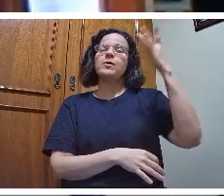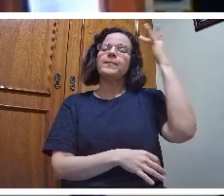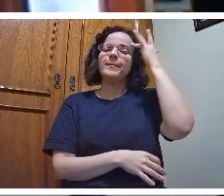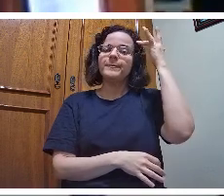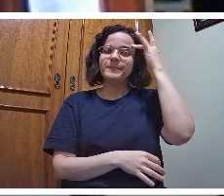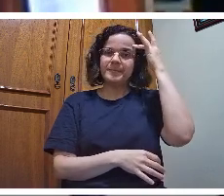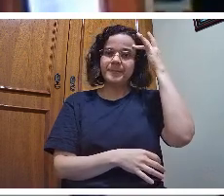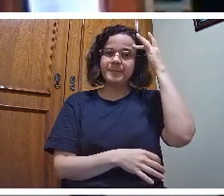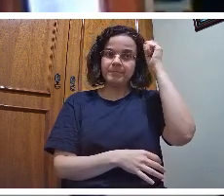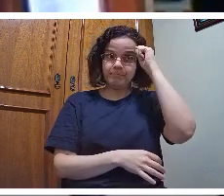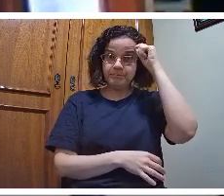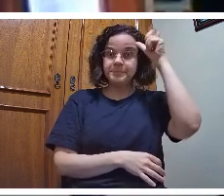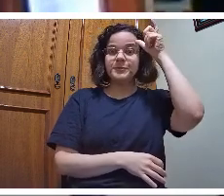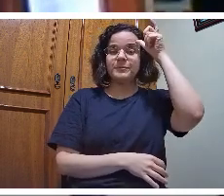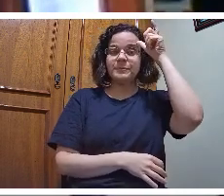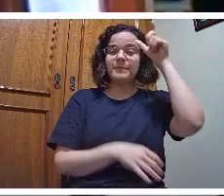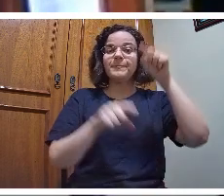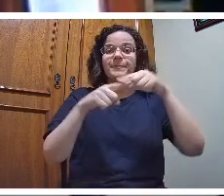pedagogia